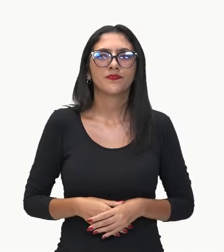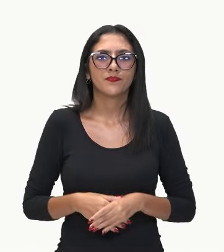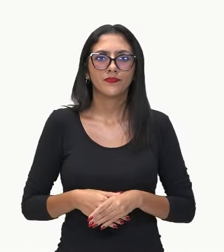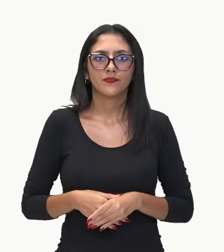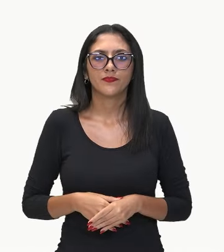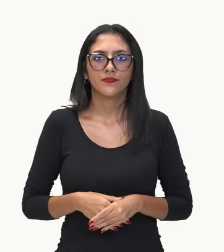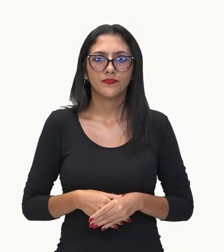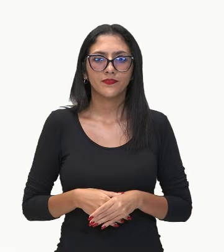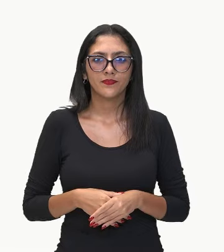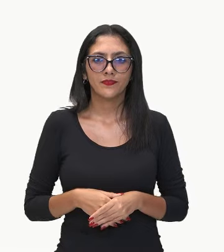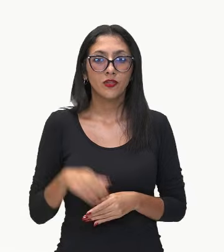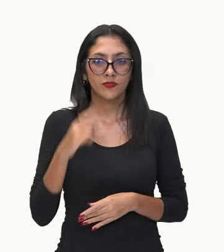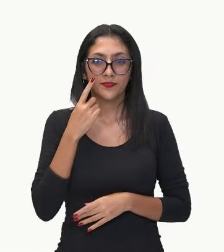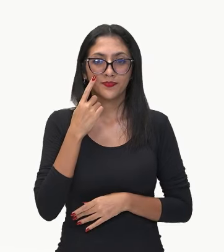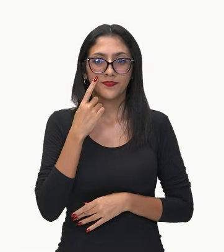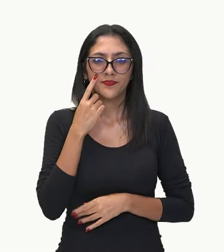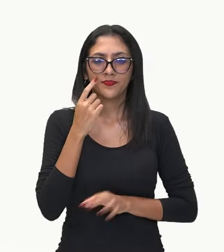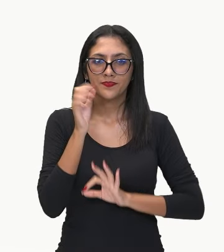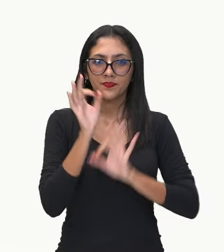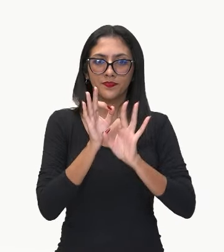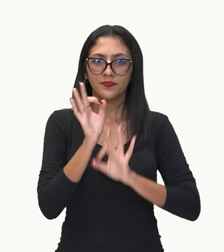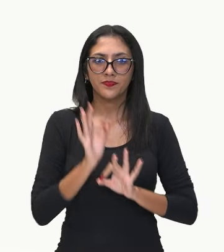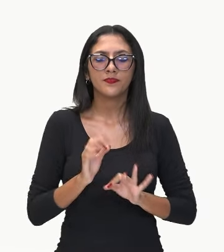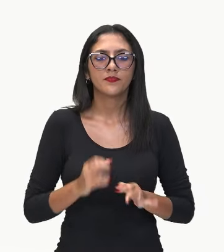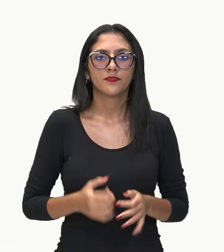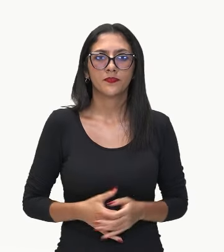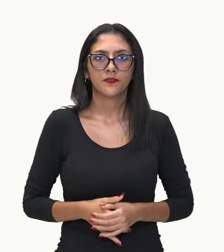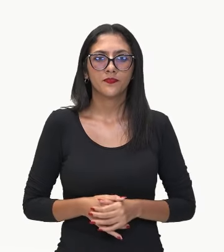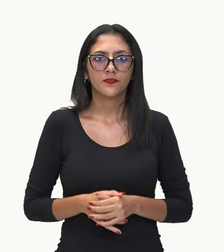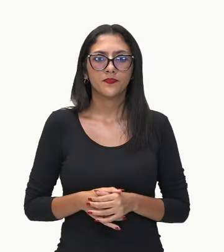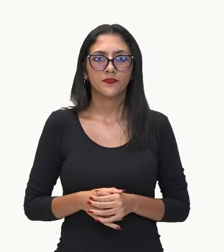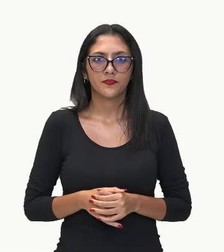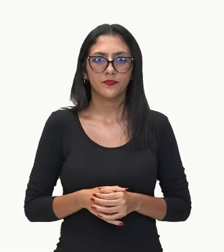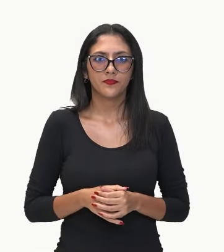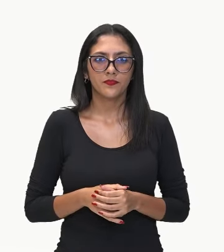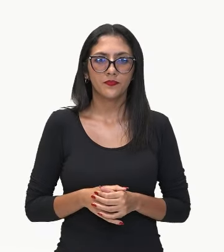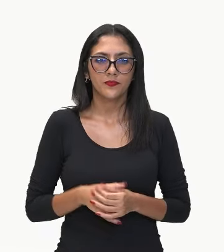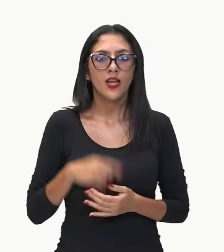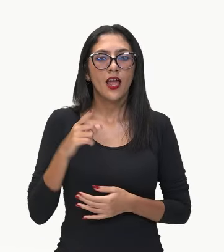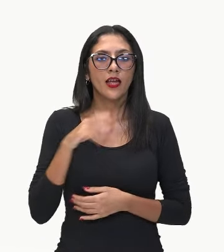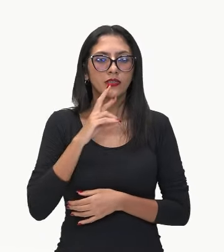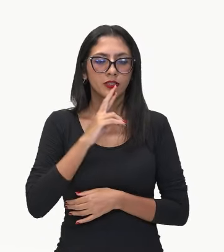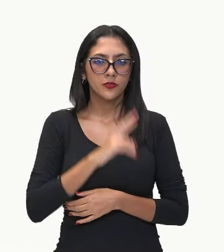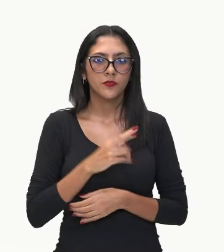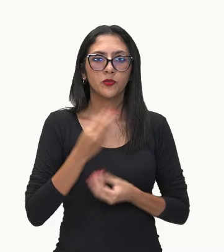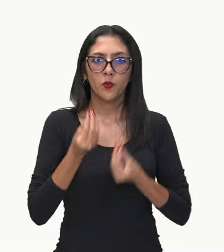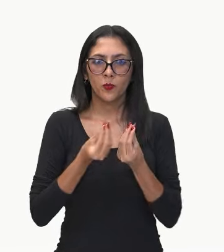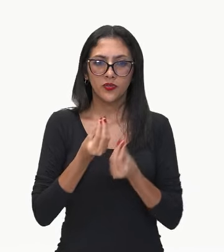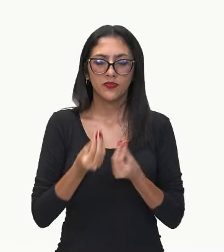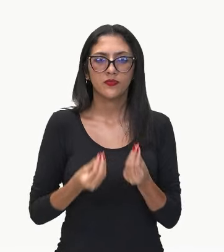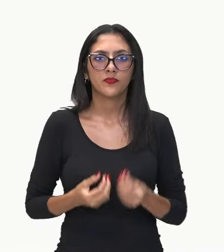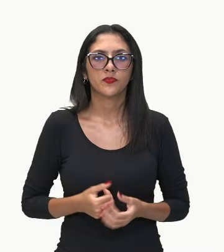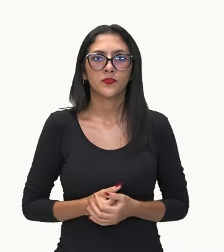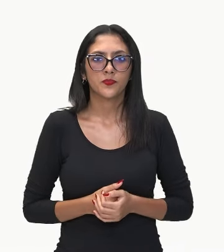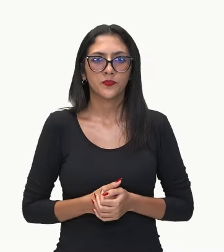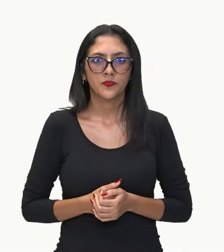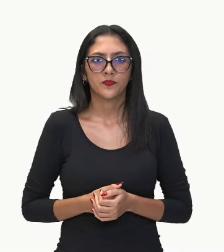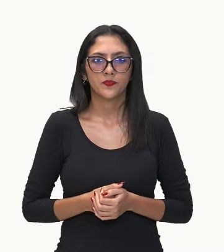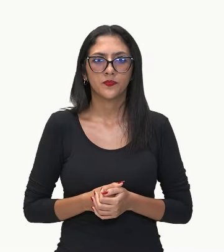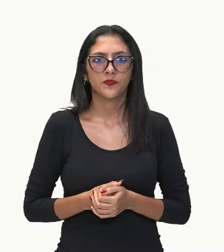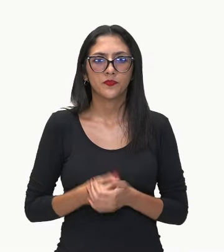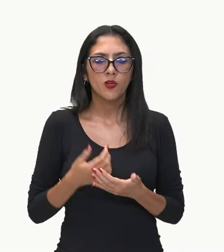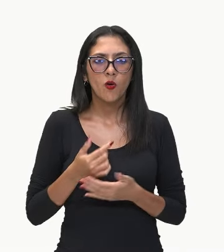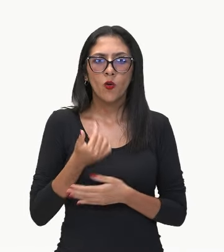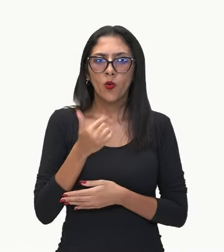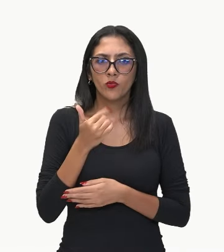ver a resolução. A resolução da nossa questão é o seguinte. Como eu não vou utilizar